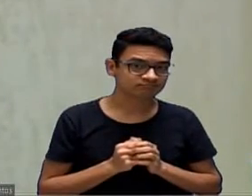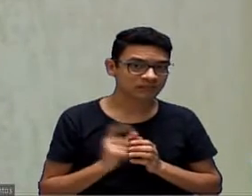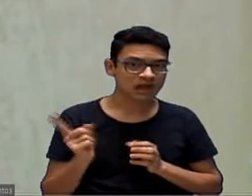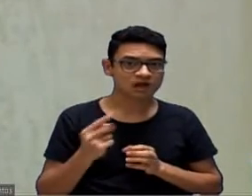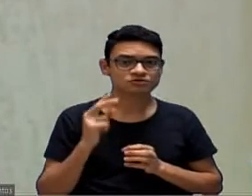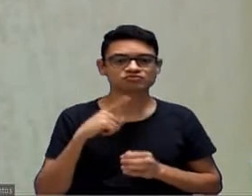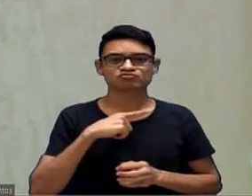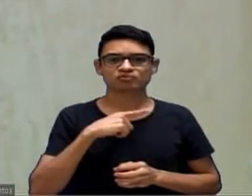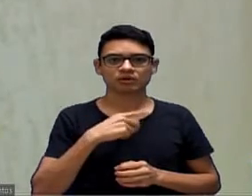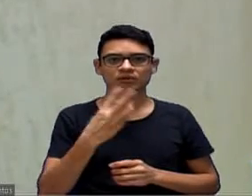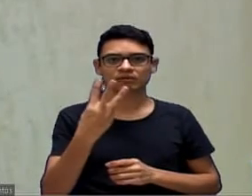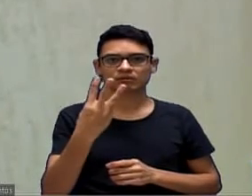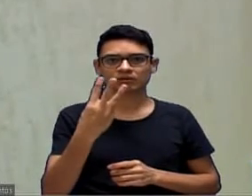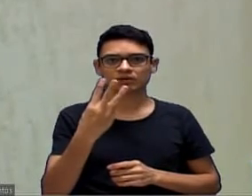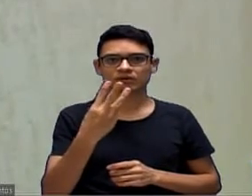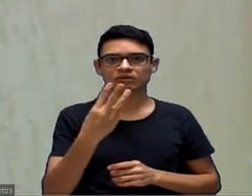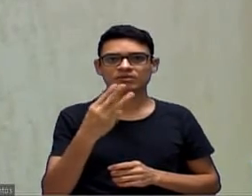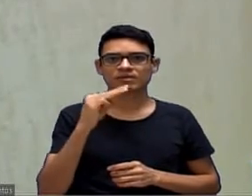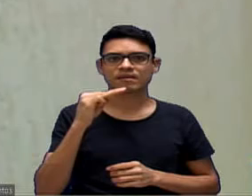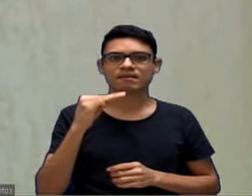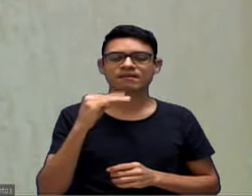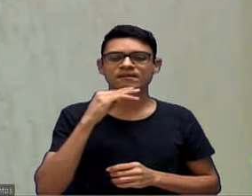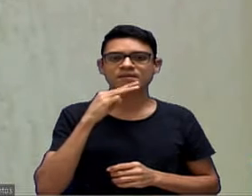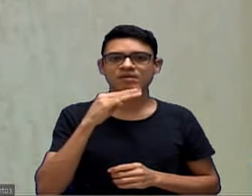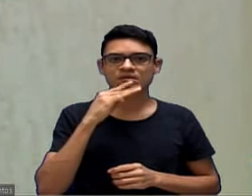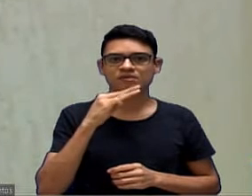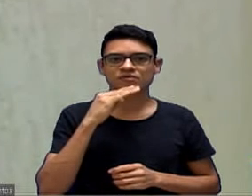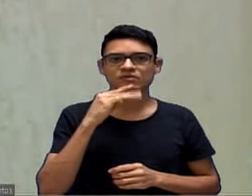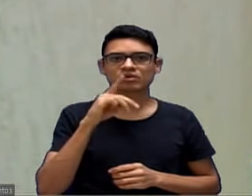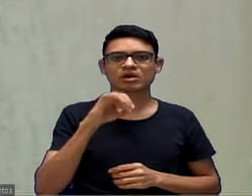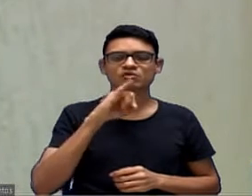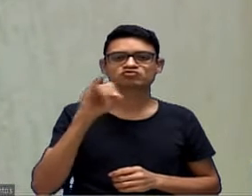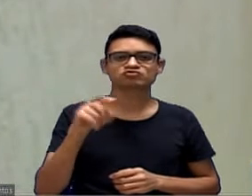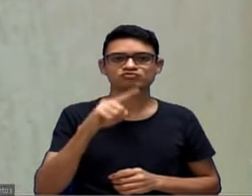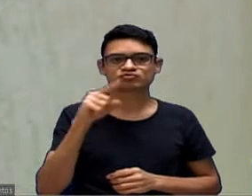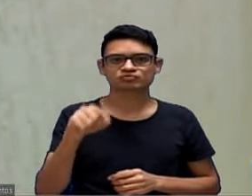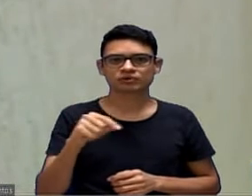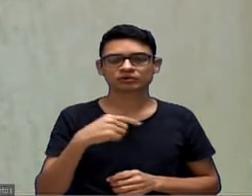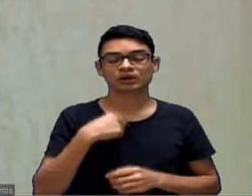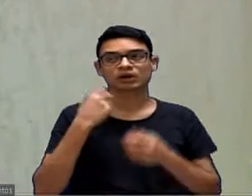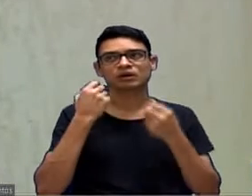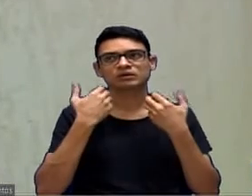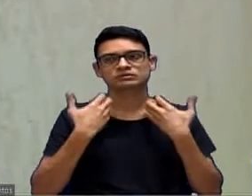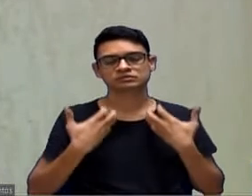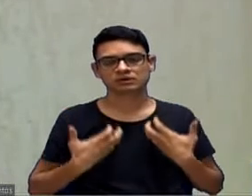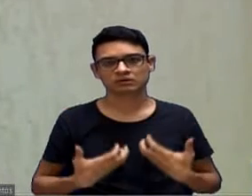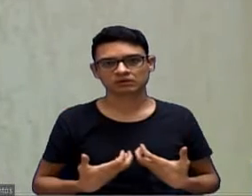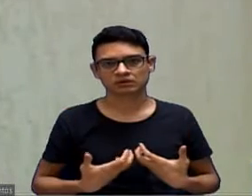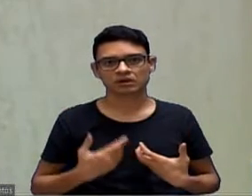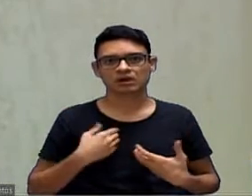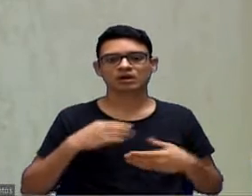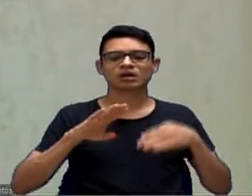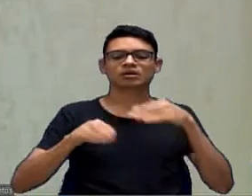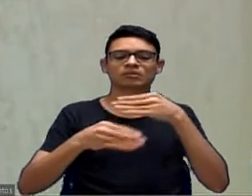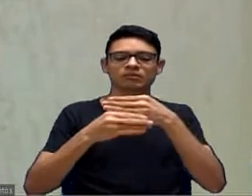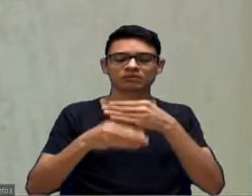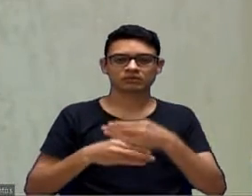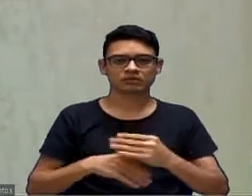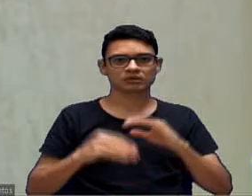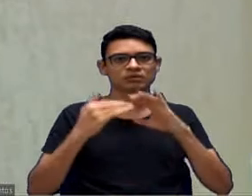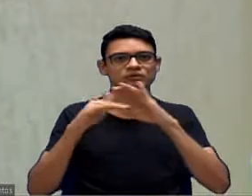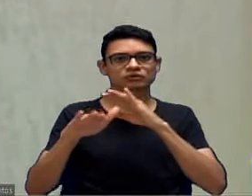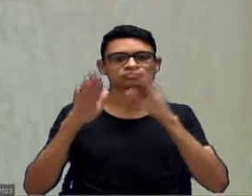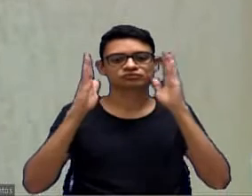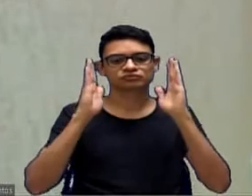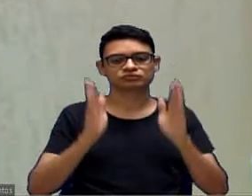março, todo mundo lá, e o João 2.0, está cansado, todos nós. Eu mandei emenda para lá. Olha,